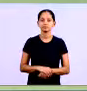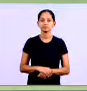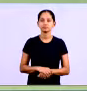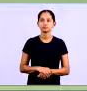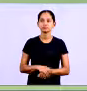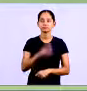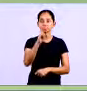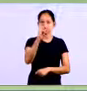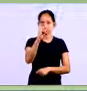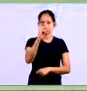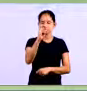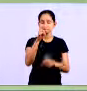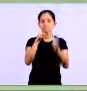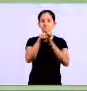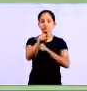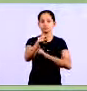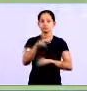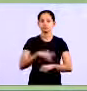Questão 5